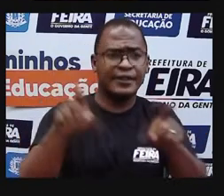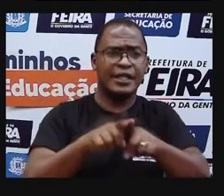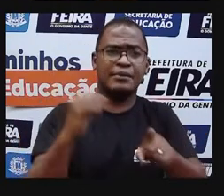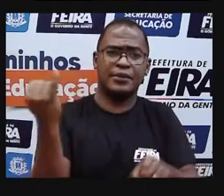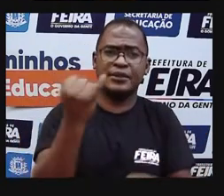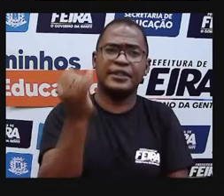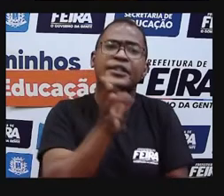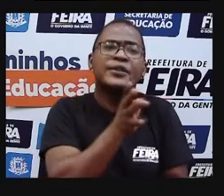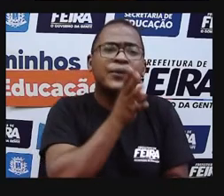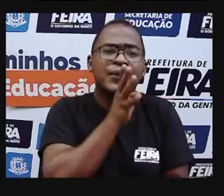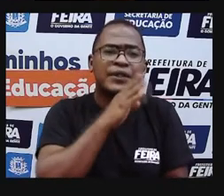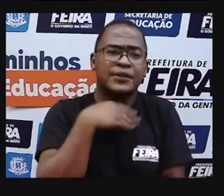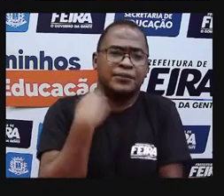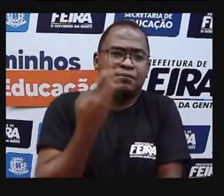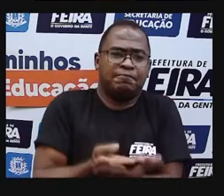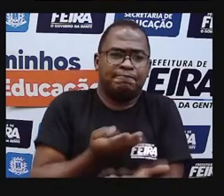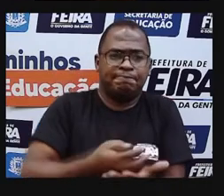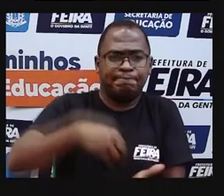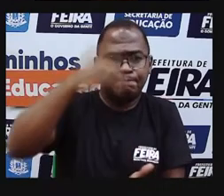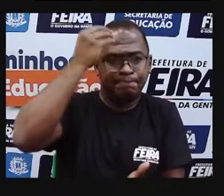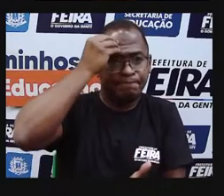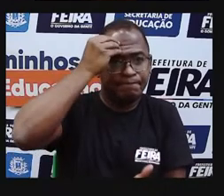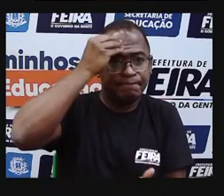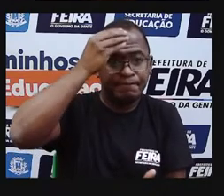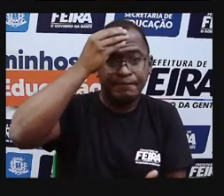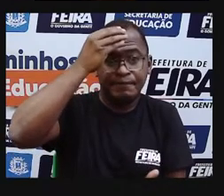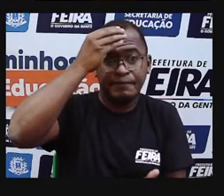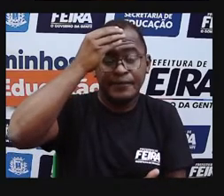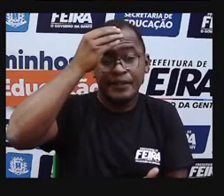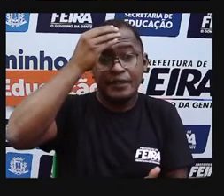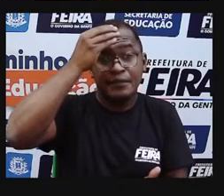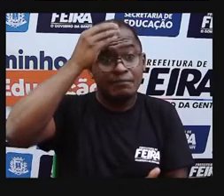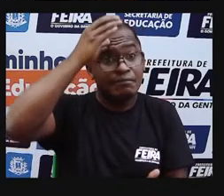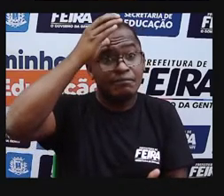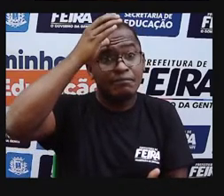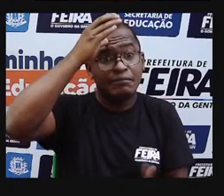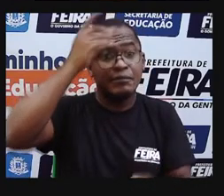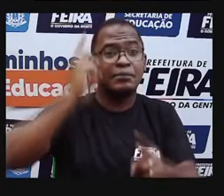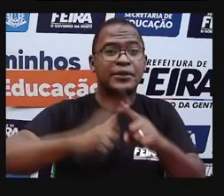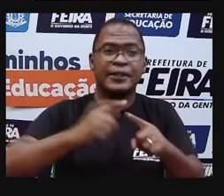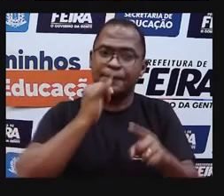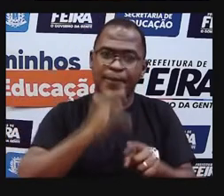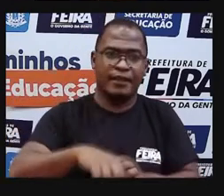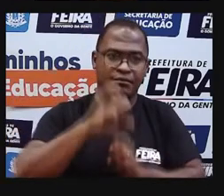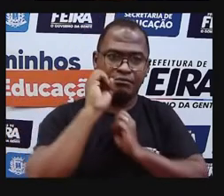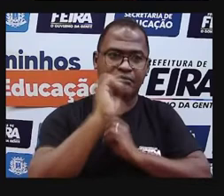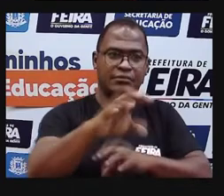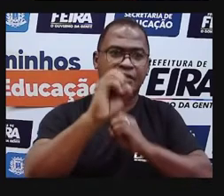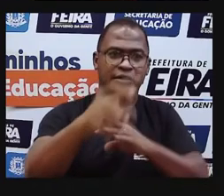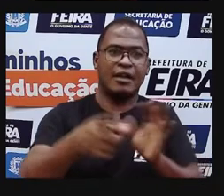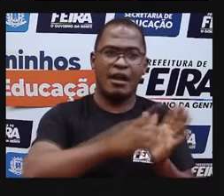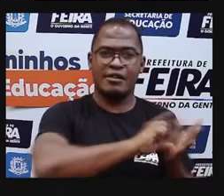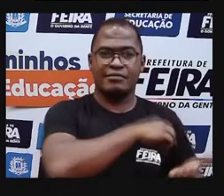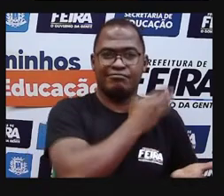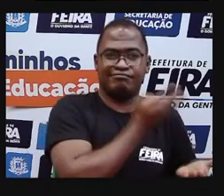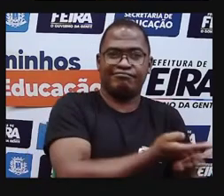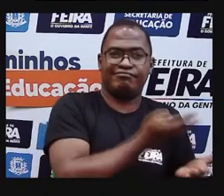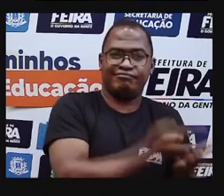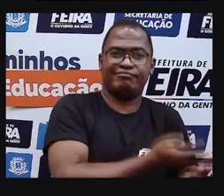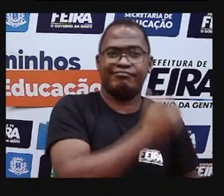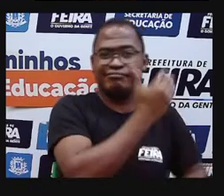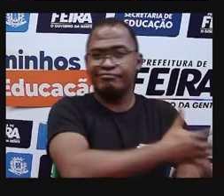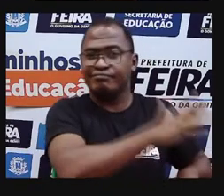conhecimentos. Então, quem ensina, está ensinando, mas ele também está aprendendo. Quando eu ensino, eu não só